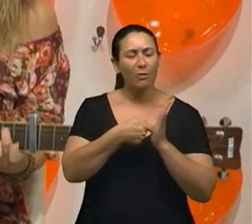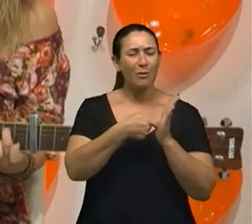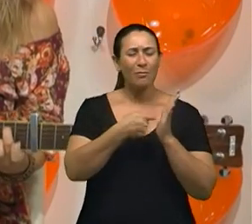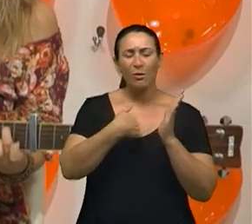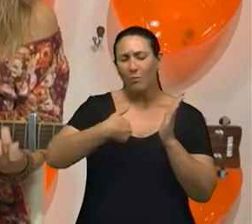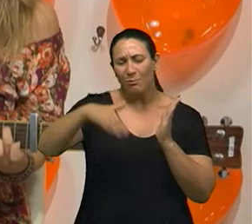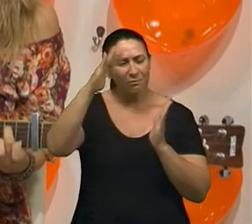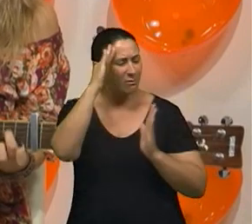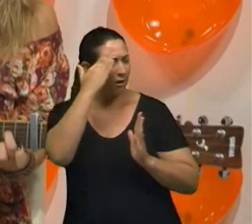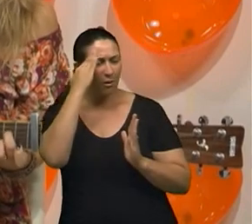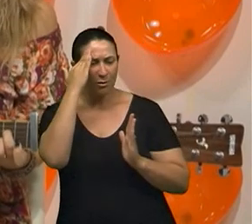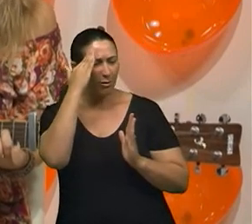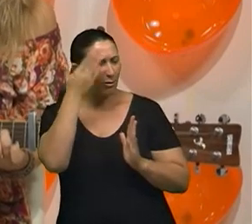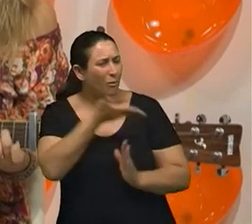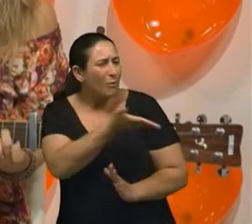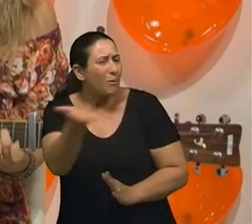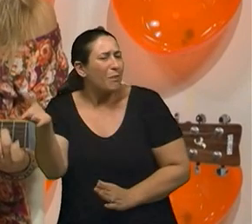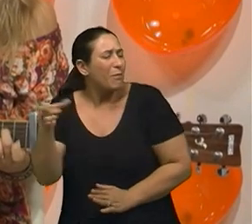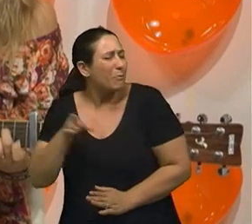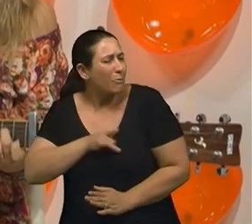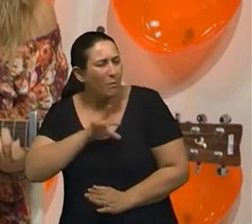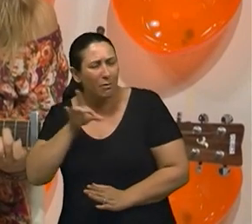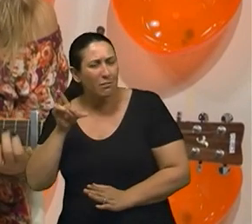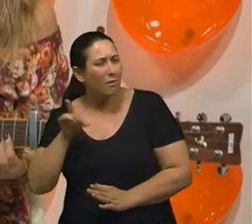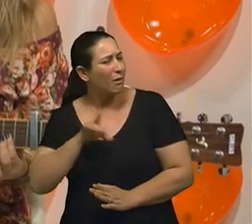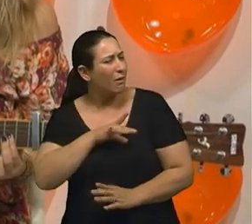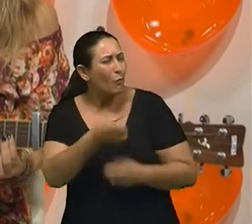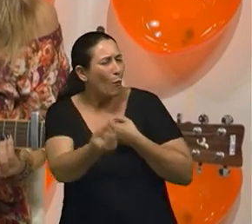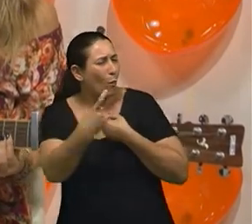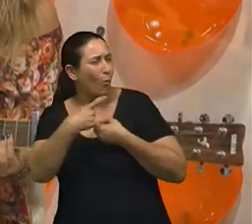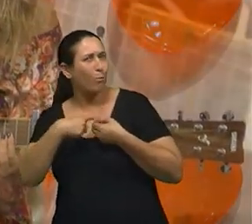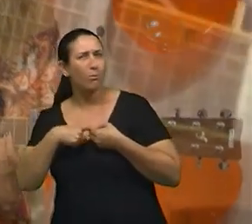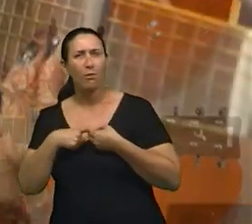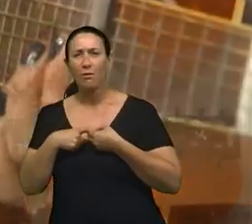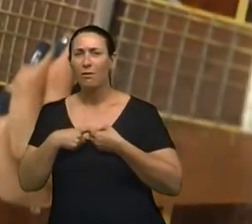Todo esse medo de voltar